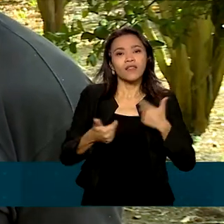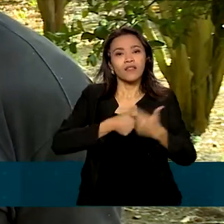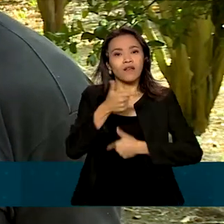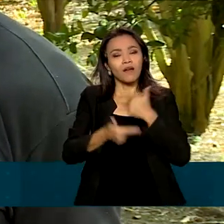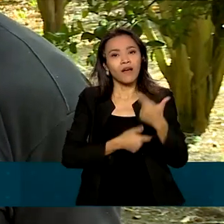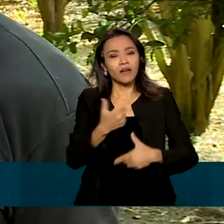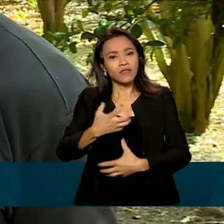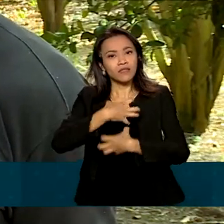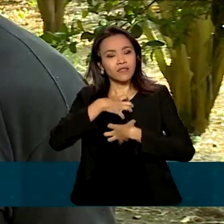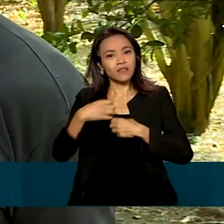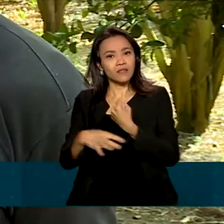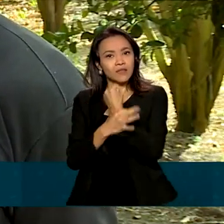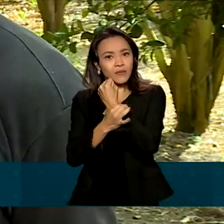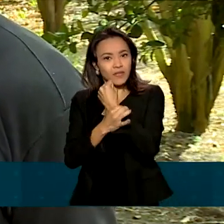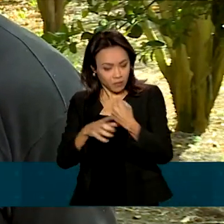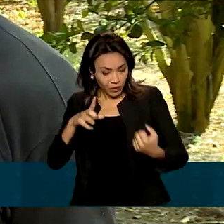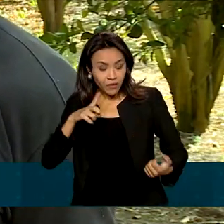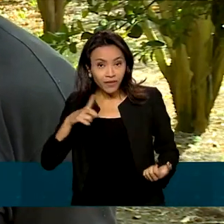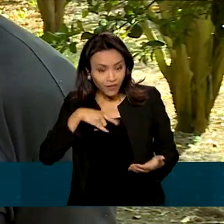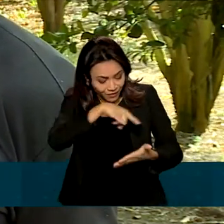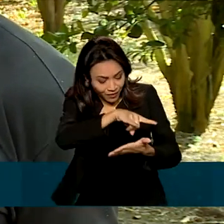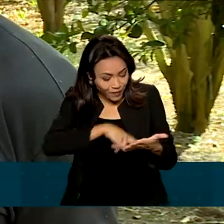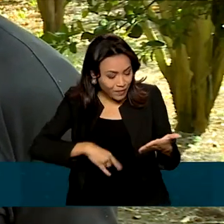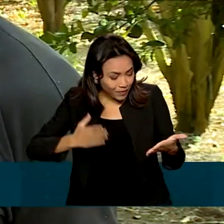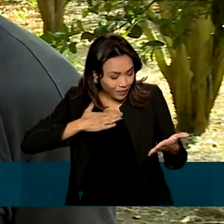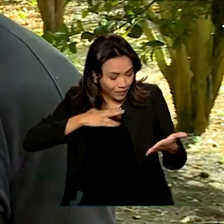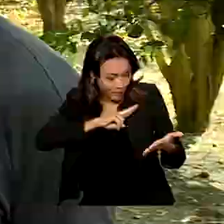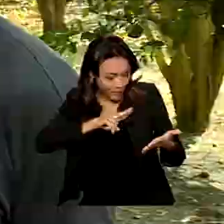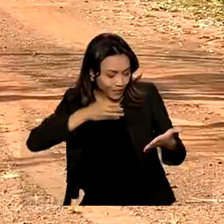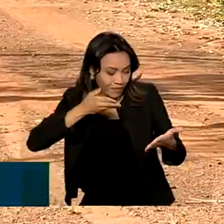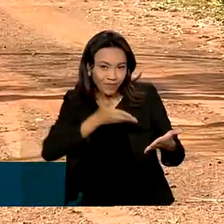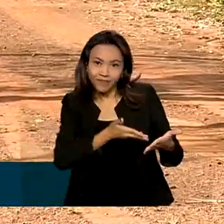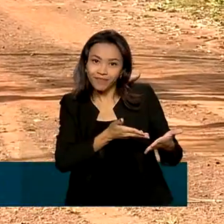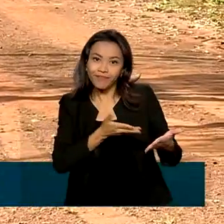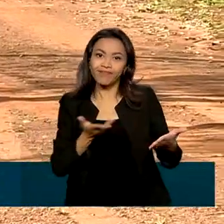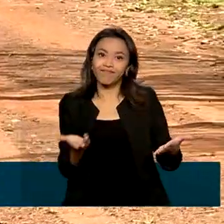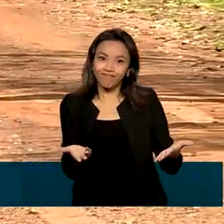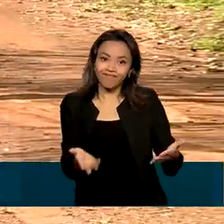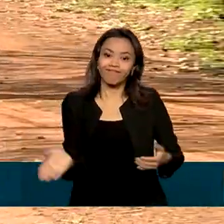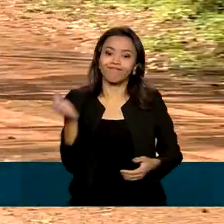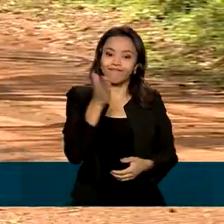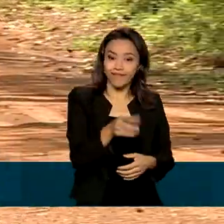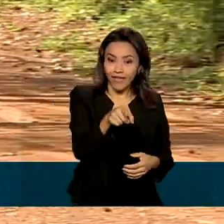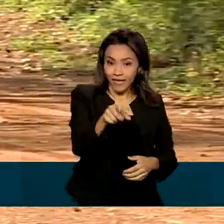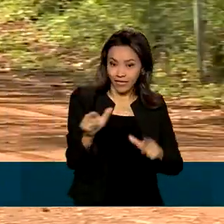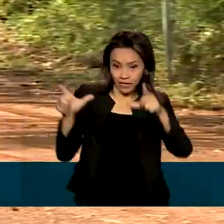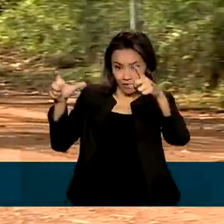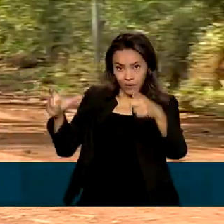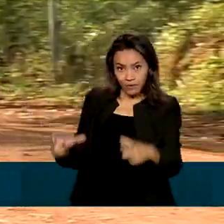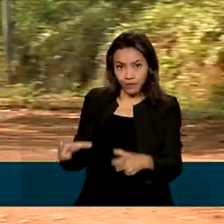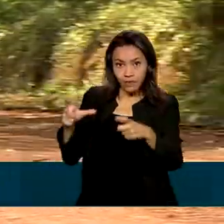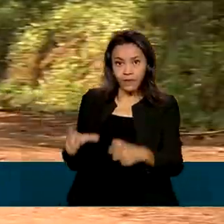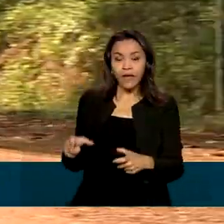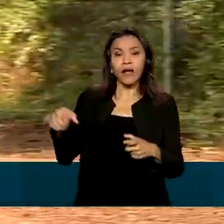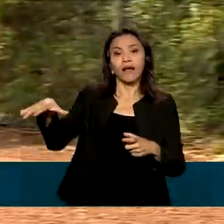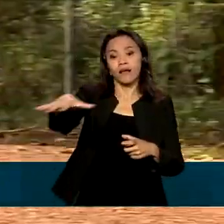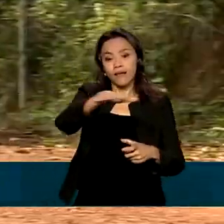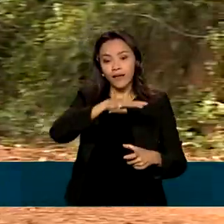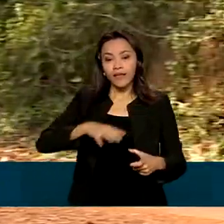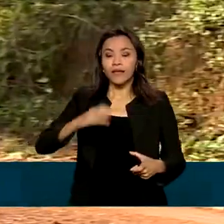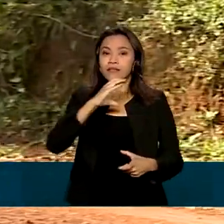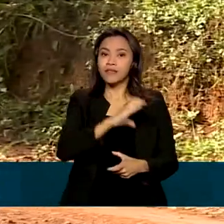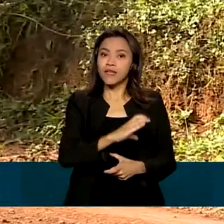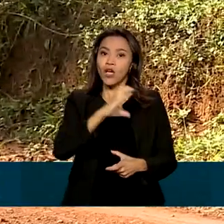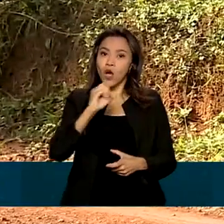agora, assim, que eu tenho o título, tenho o documento do meu nome, aí é mais tranquilo, né? O assentamento Cunha, localizado na cidade ocidental,